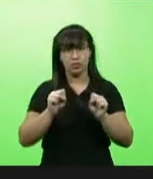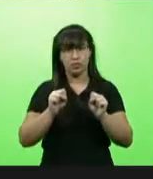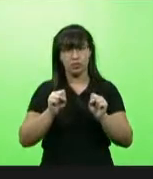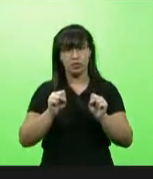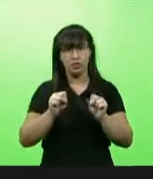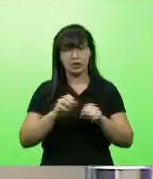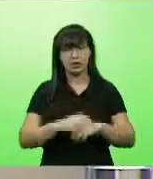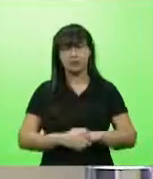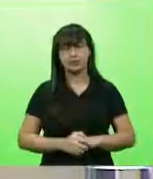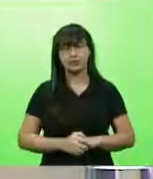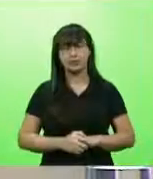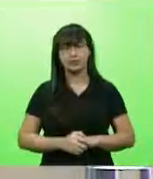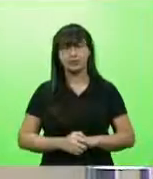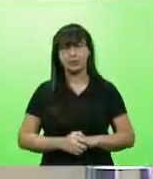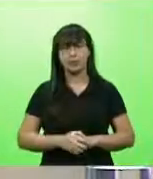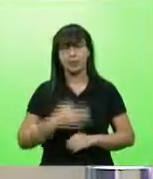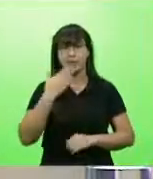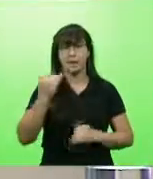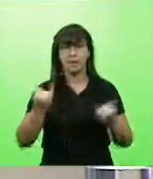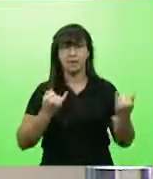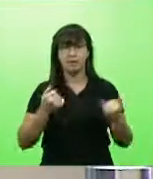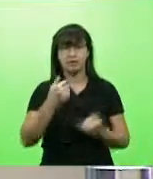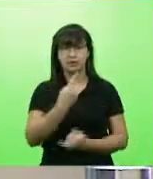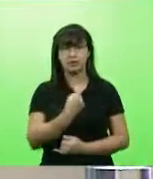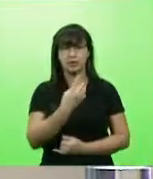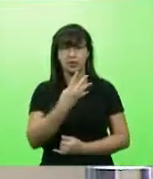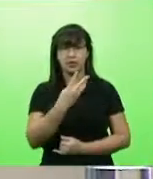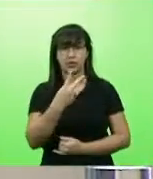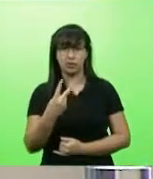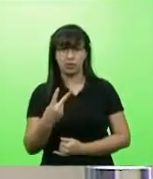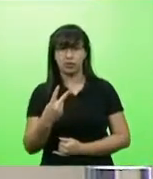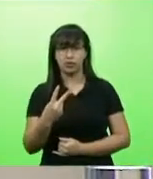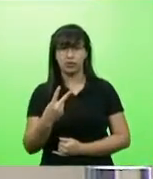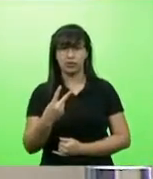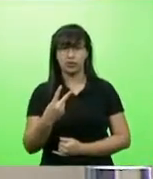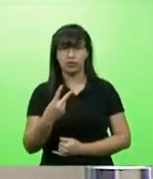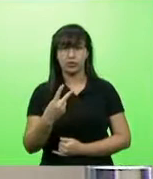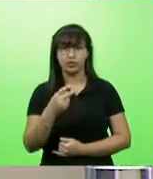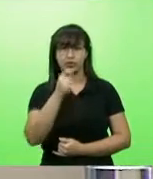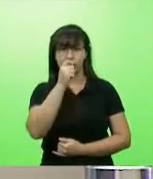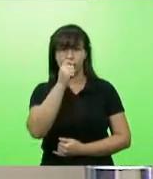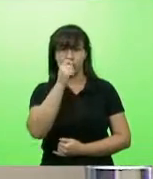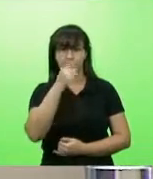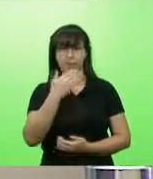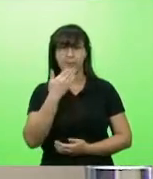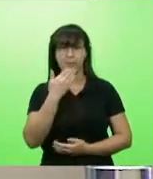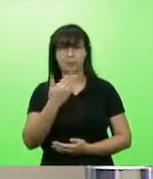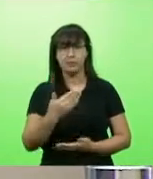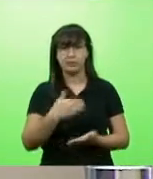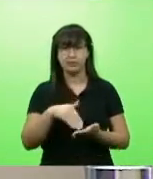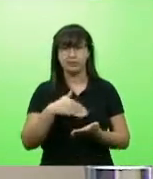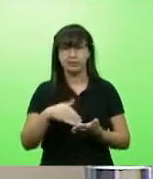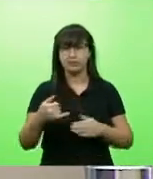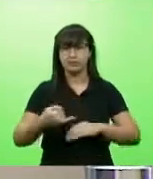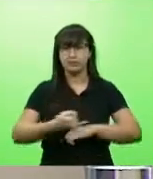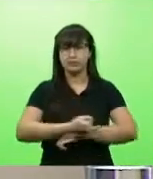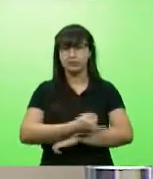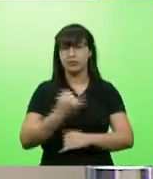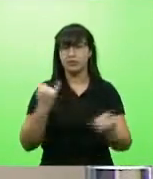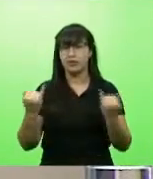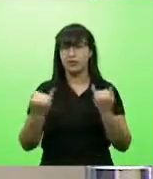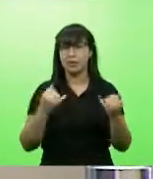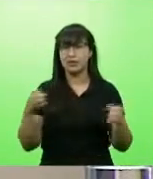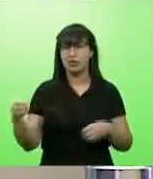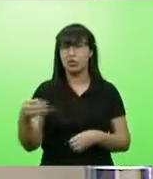Pedidos de informação. Pedindo informação 142, autor deputado João Amin, solicitando ao secretário de Estado da Infraestrutura informações atualizadas